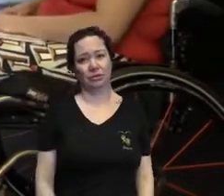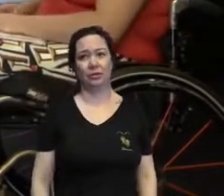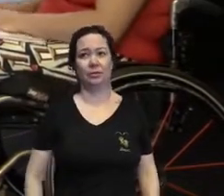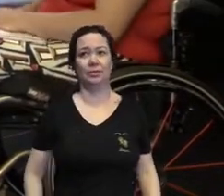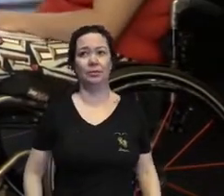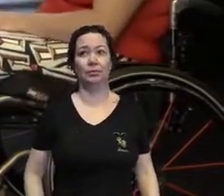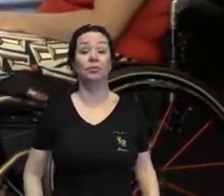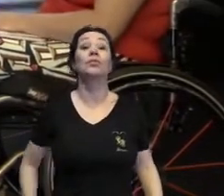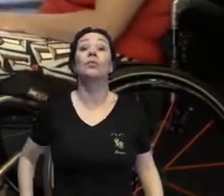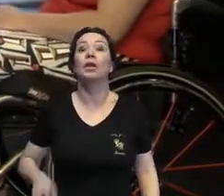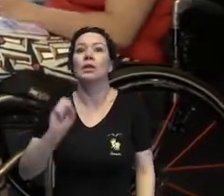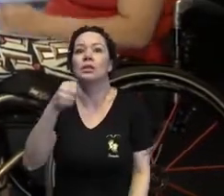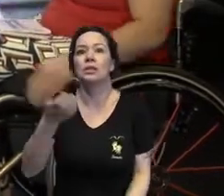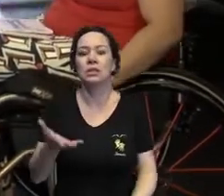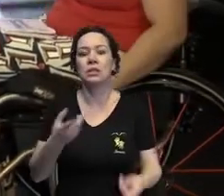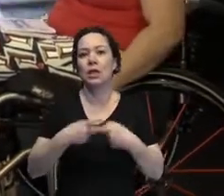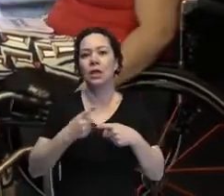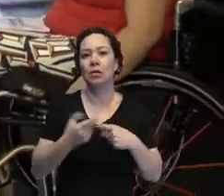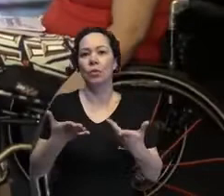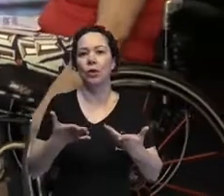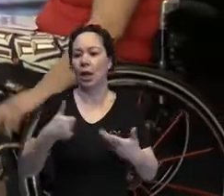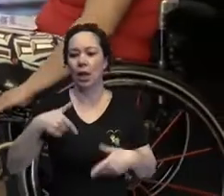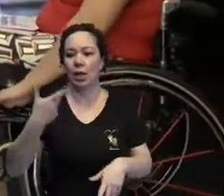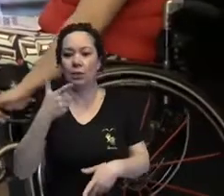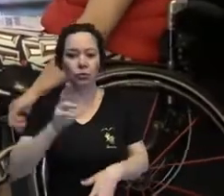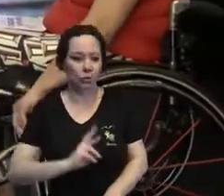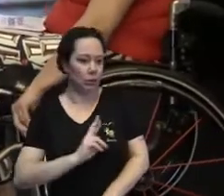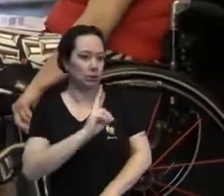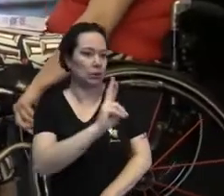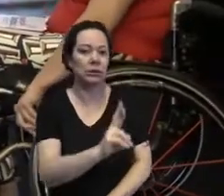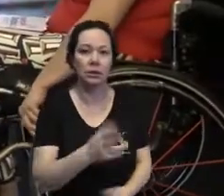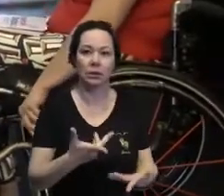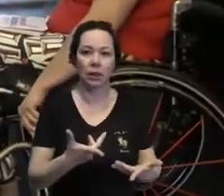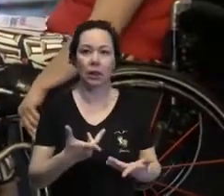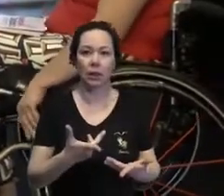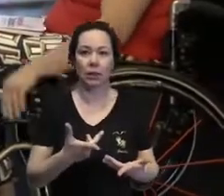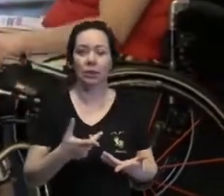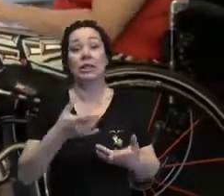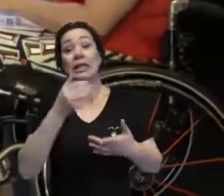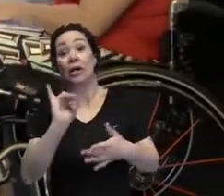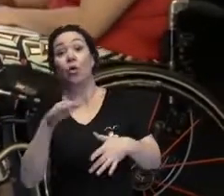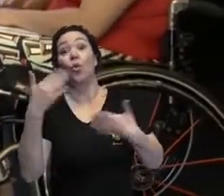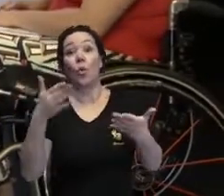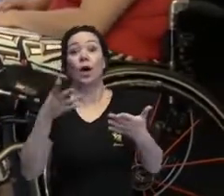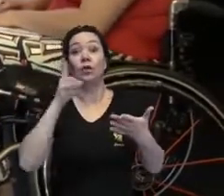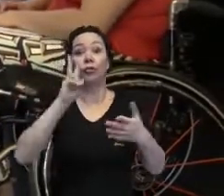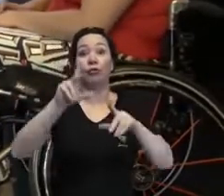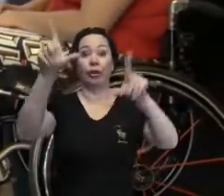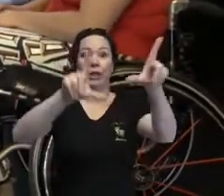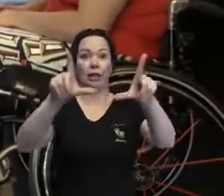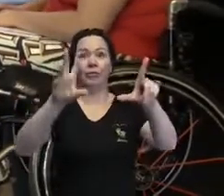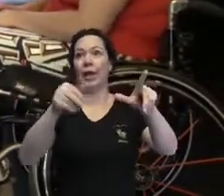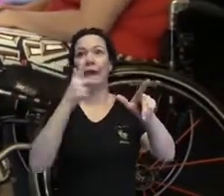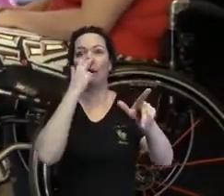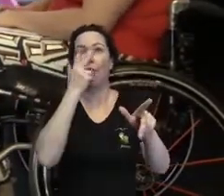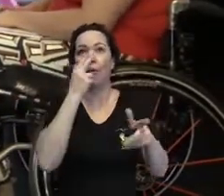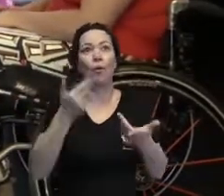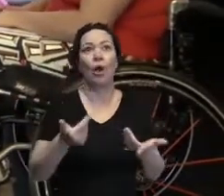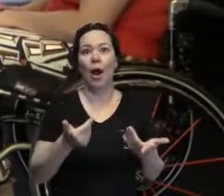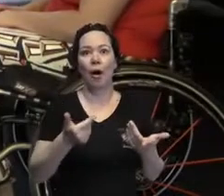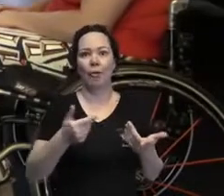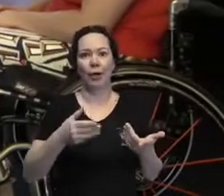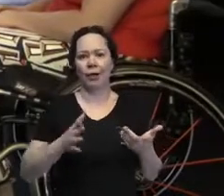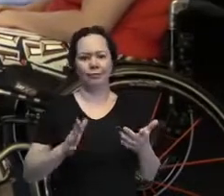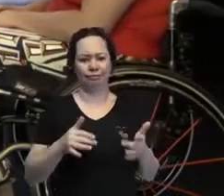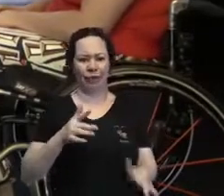Sim, porque não se vê, é retratado como quase uma aberração da natureza, você não